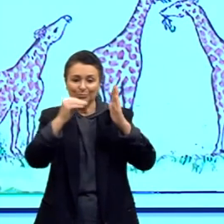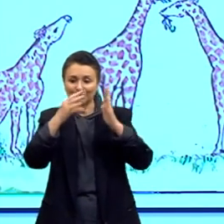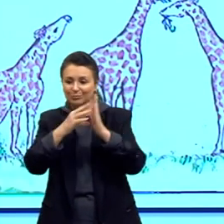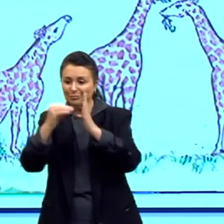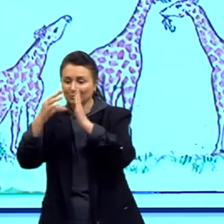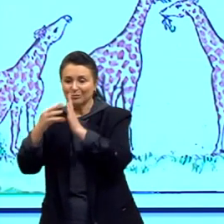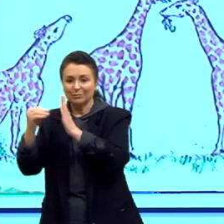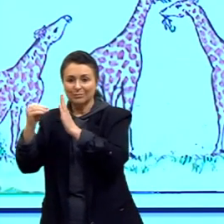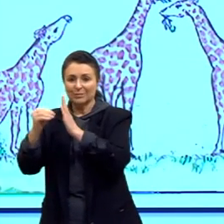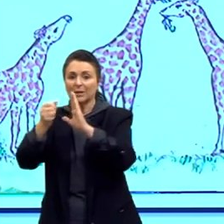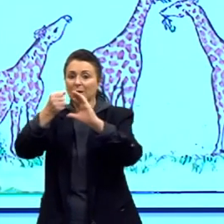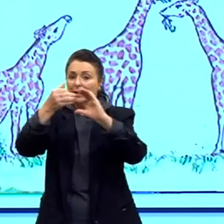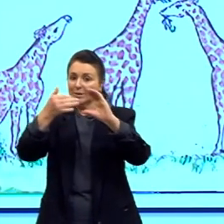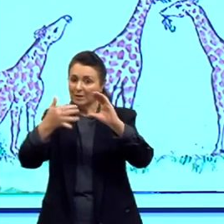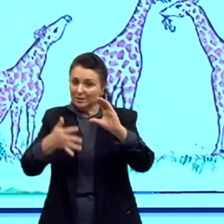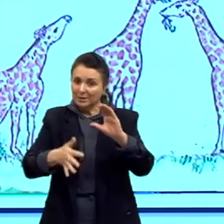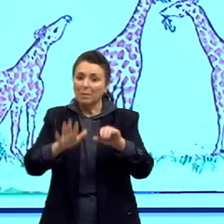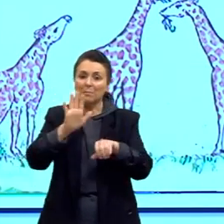frequente no ambiente.